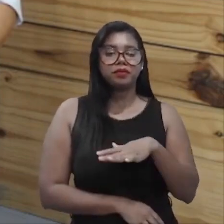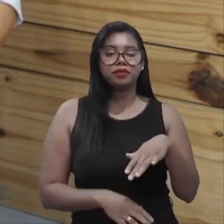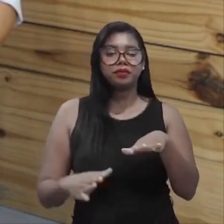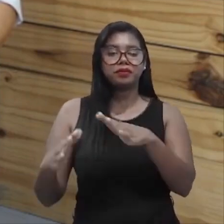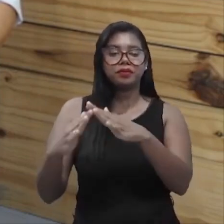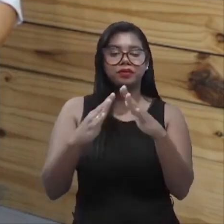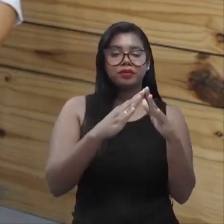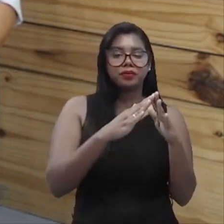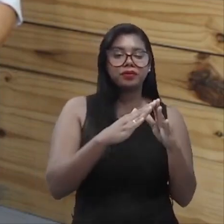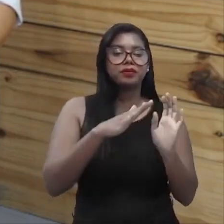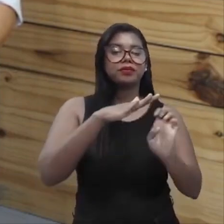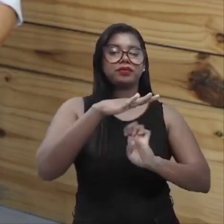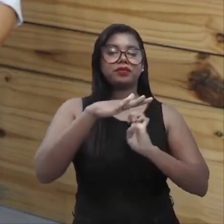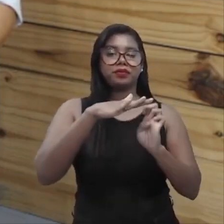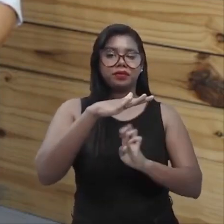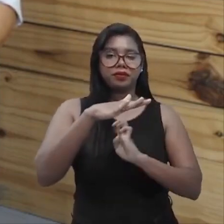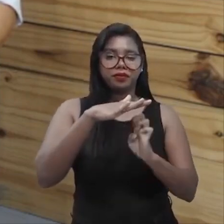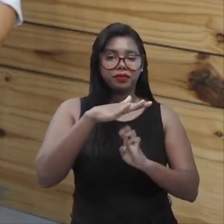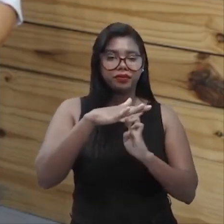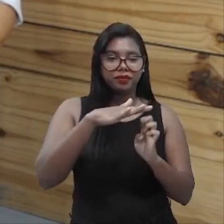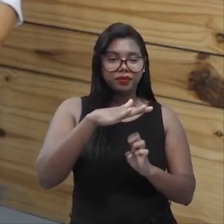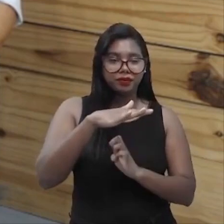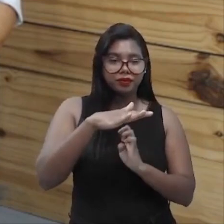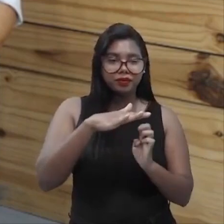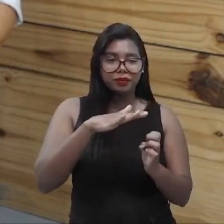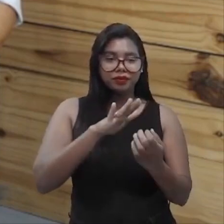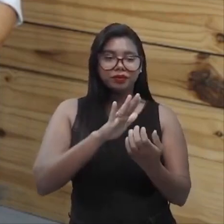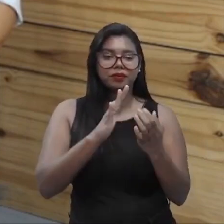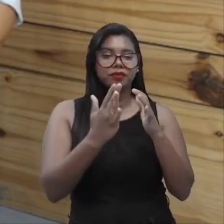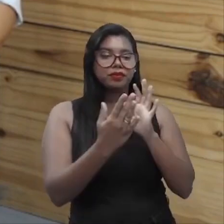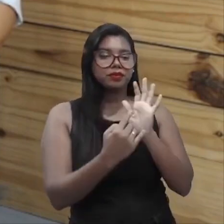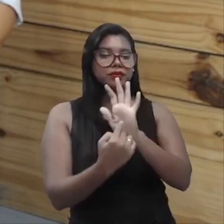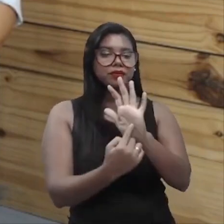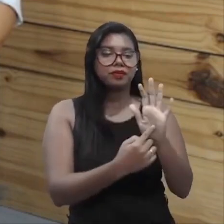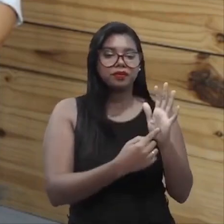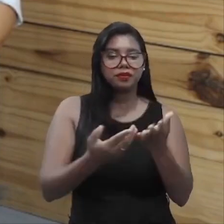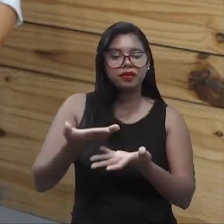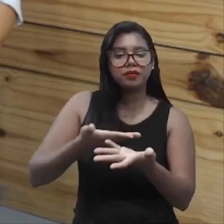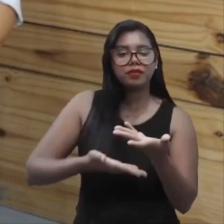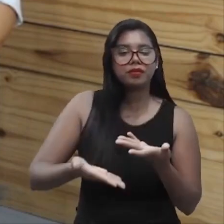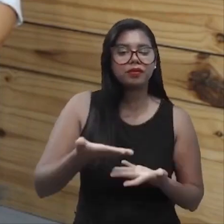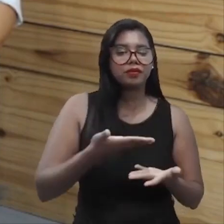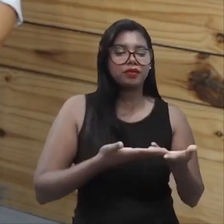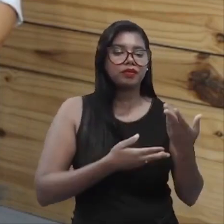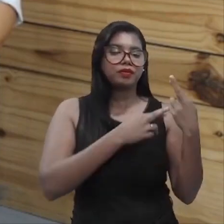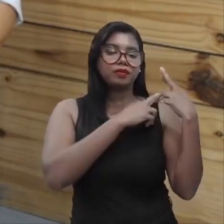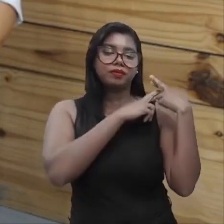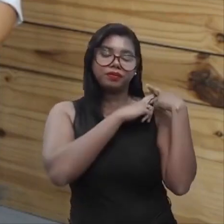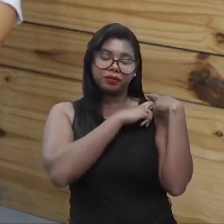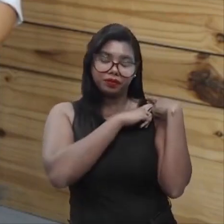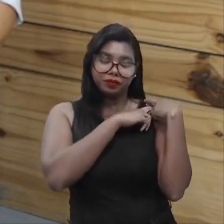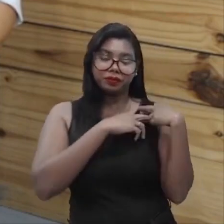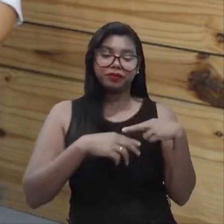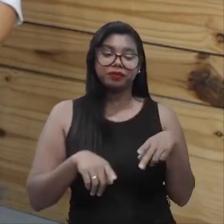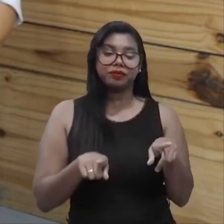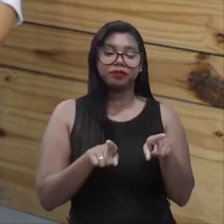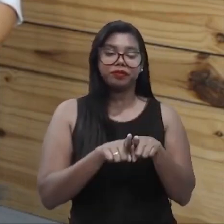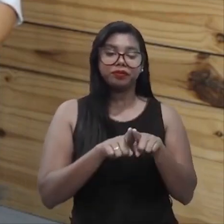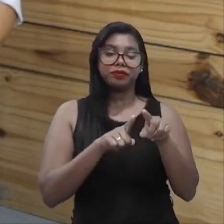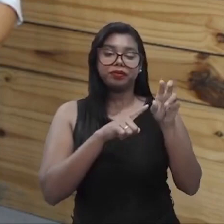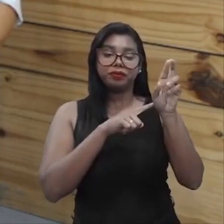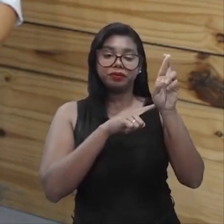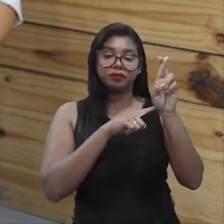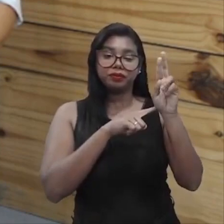dessa empresa. Essa interface, chegar junto, isso é papel também que o